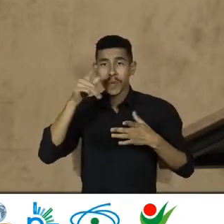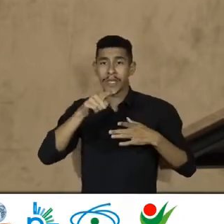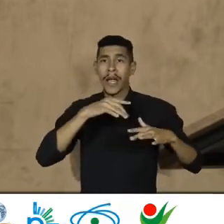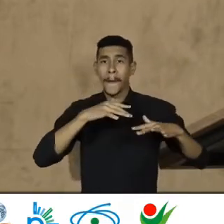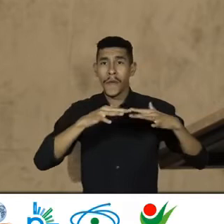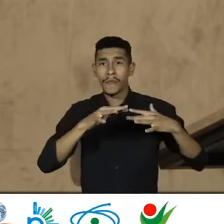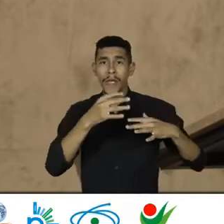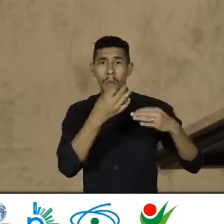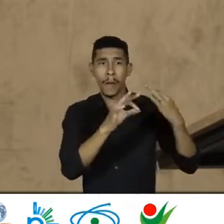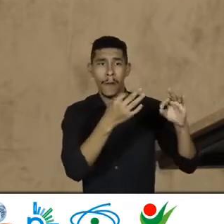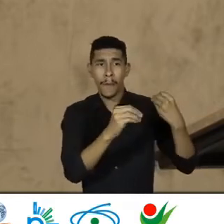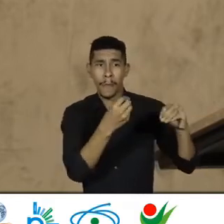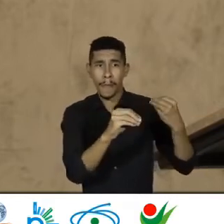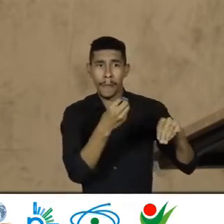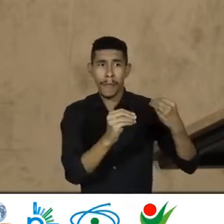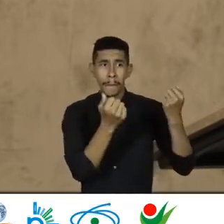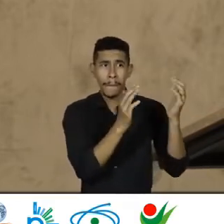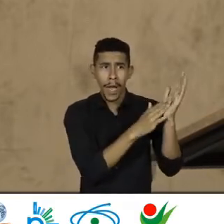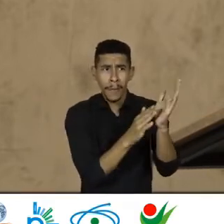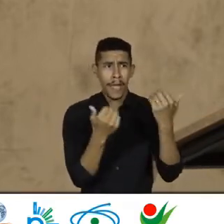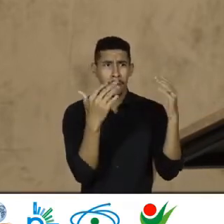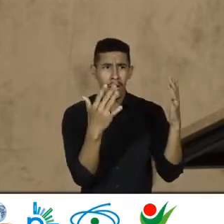manifestando Ali Parabenizando pela palestra